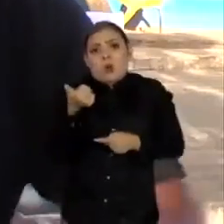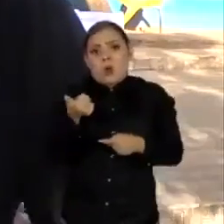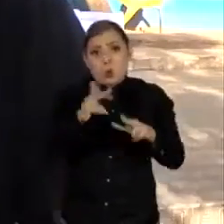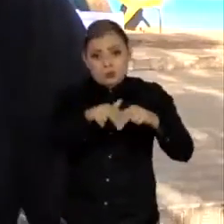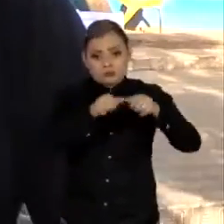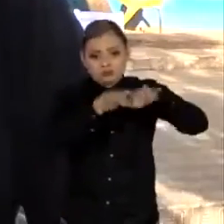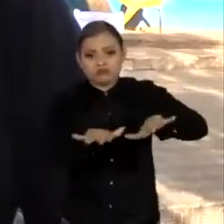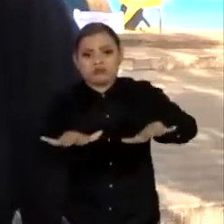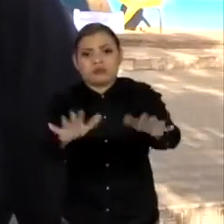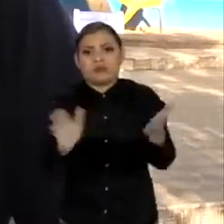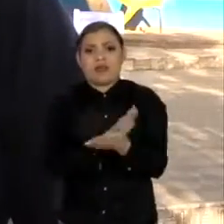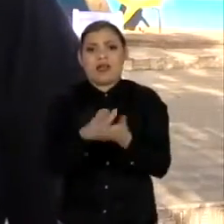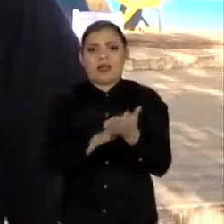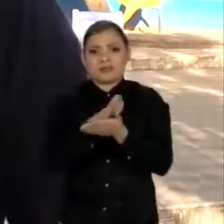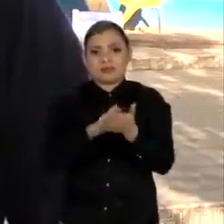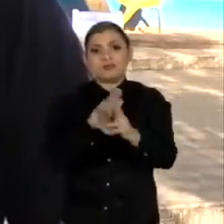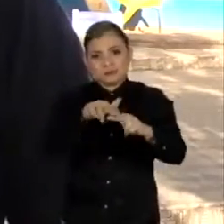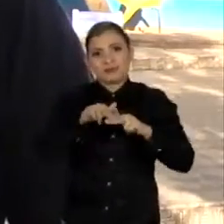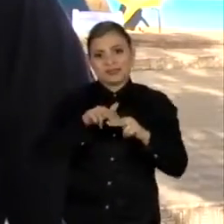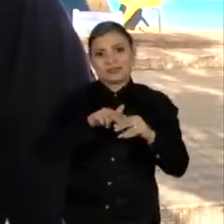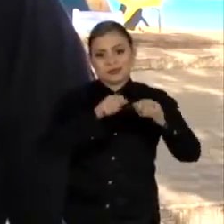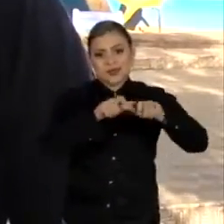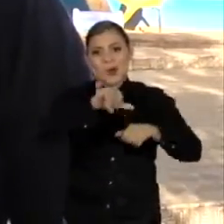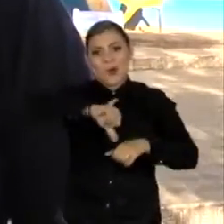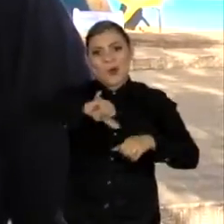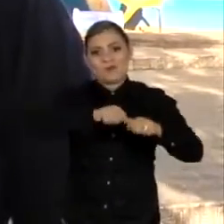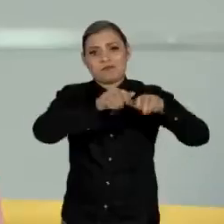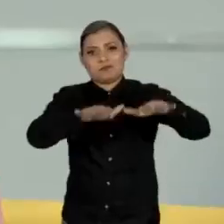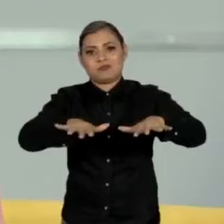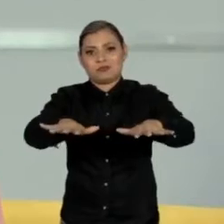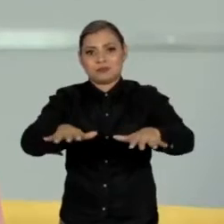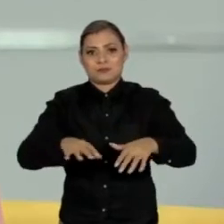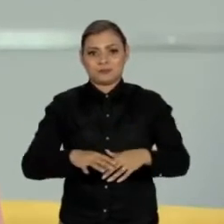descendentes em relação à distribuição do óleo.